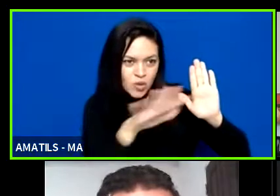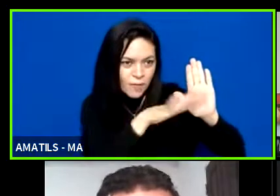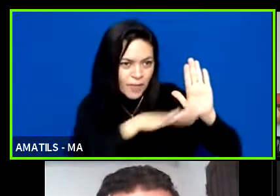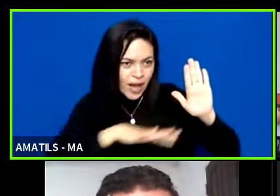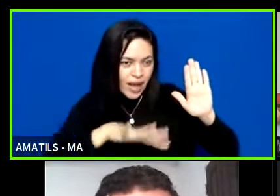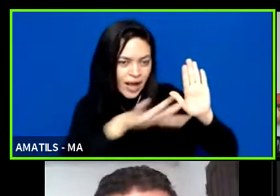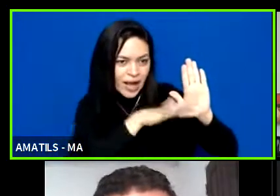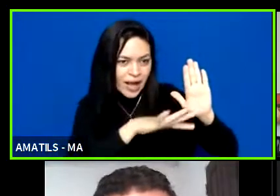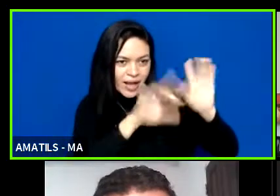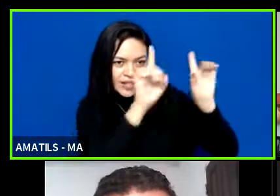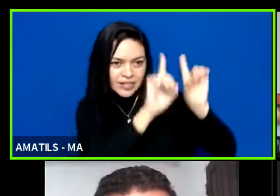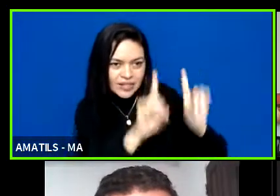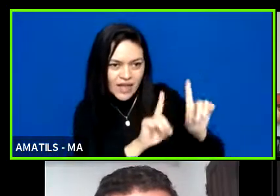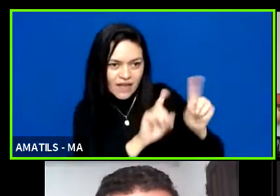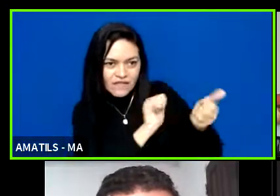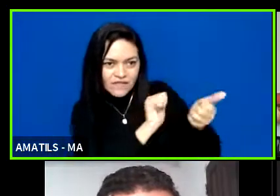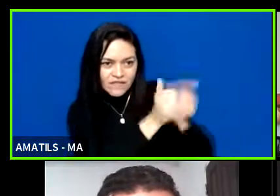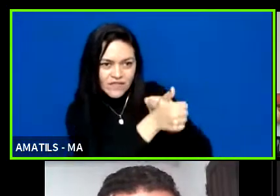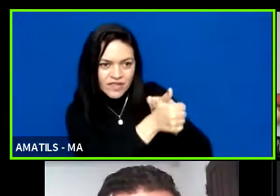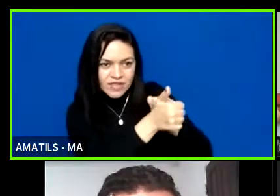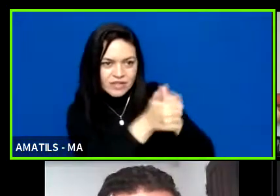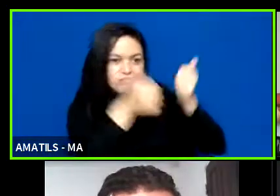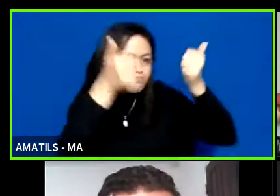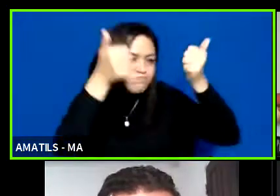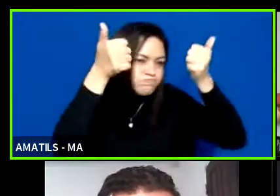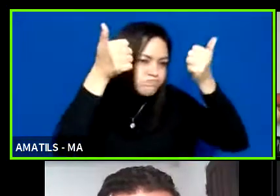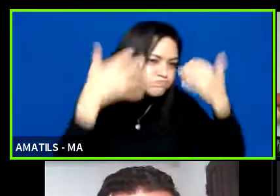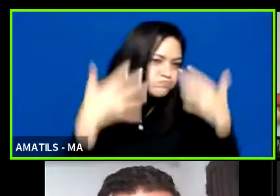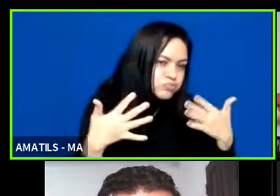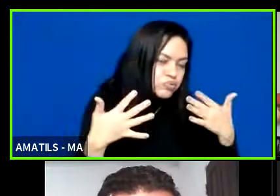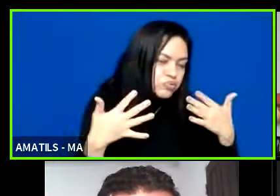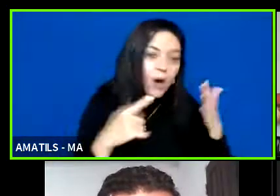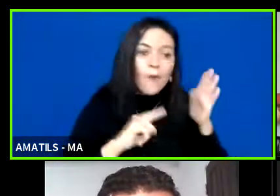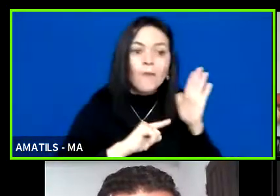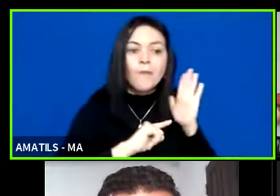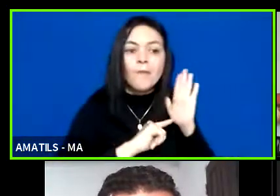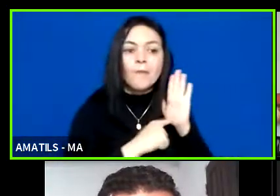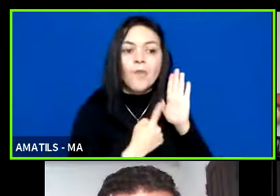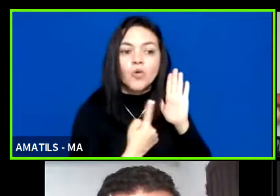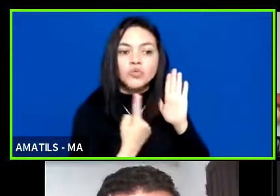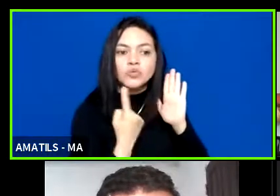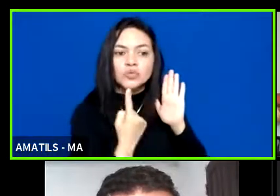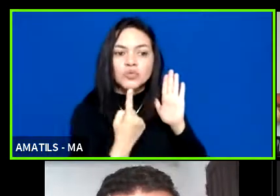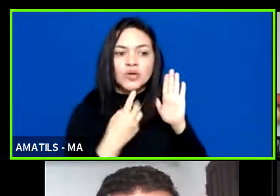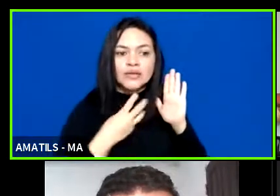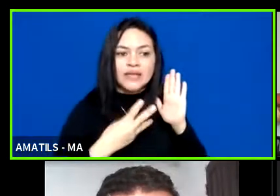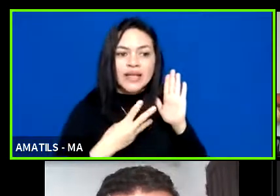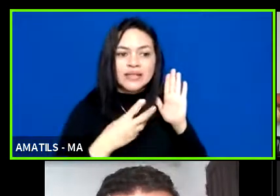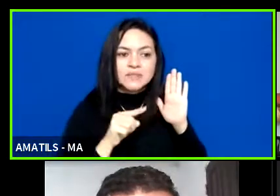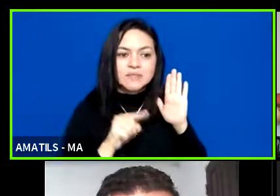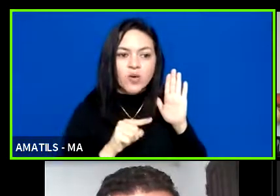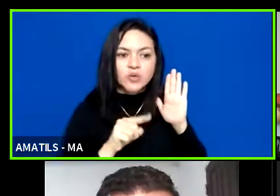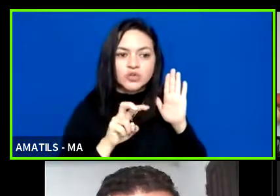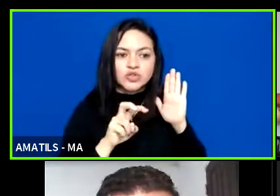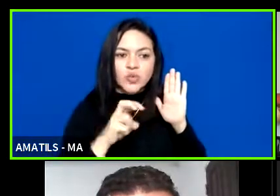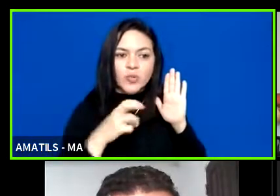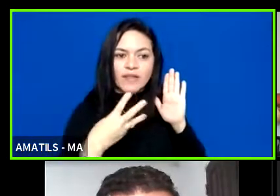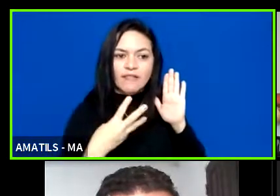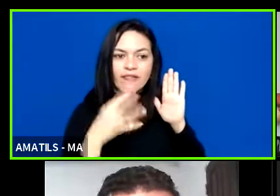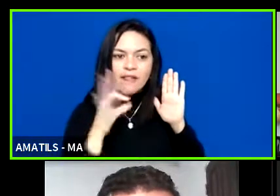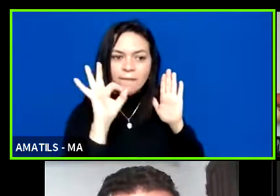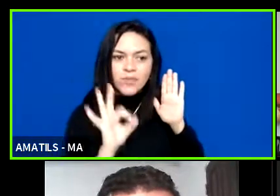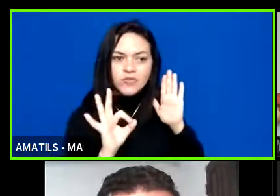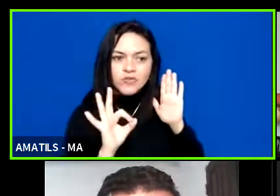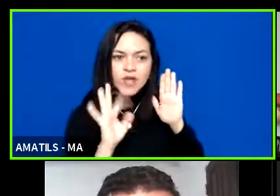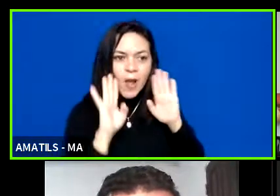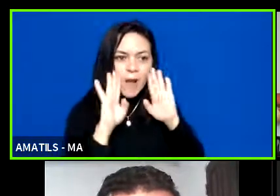decomposição aí vem o ponto 1 3,53% para o